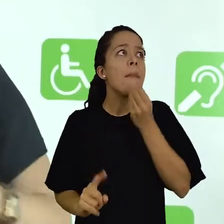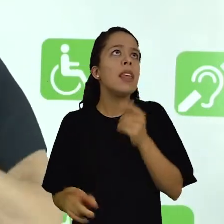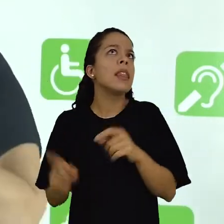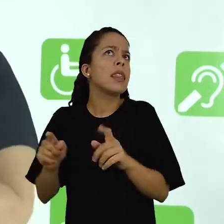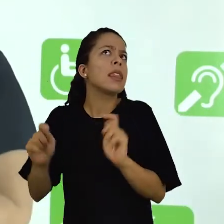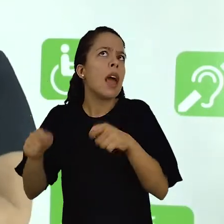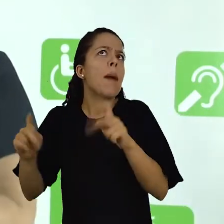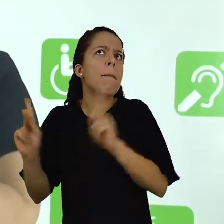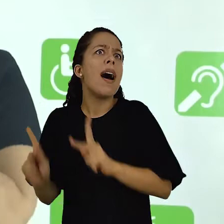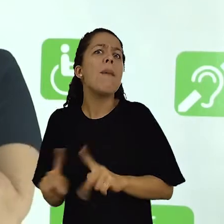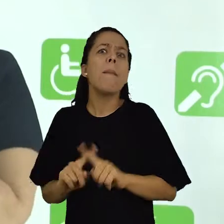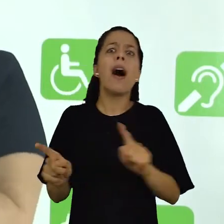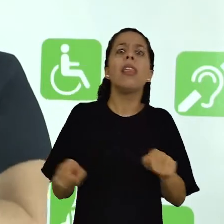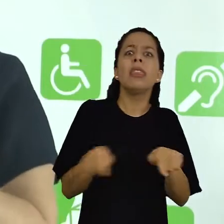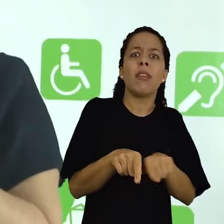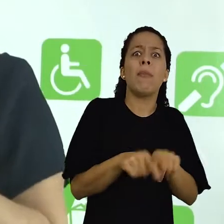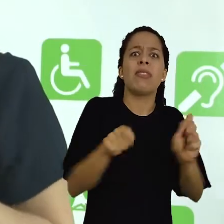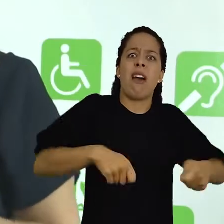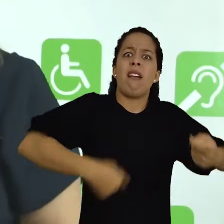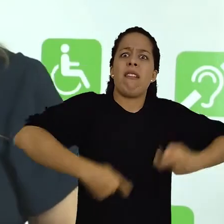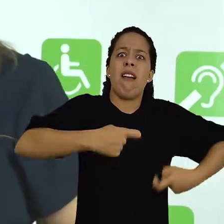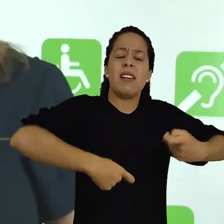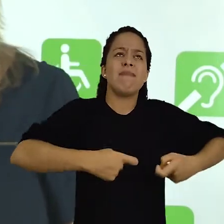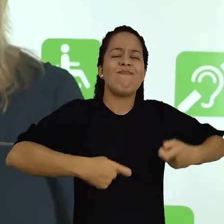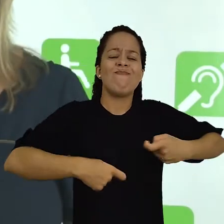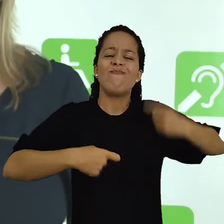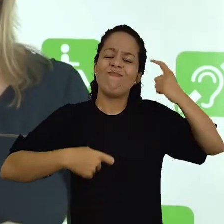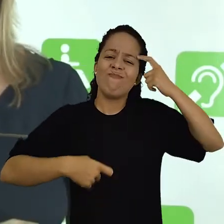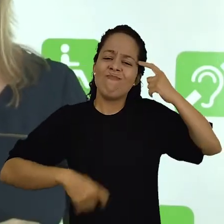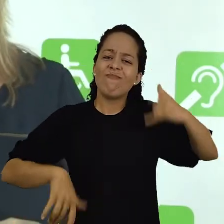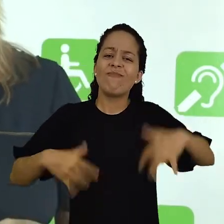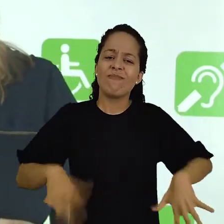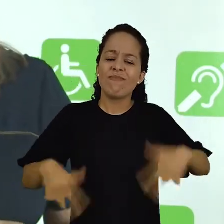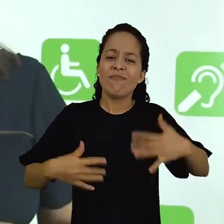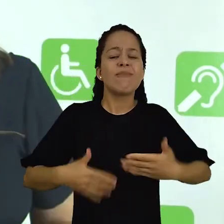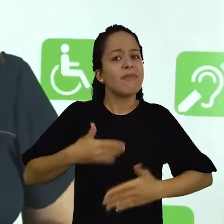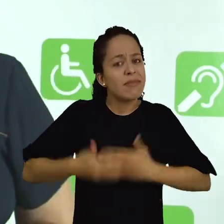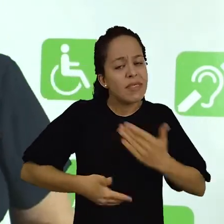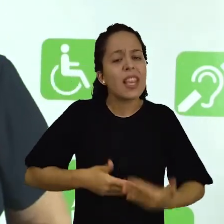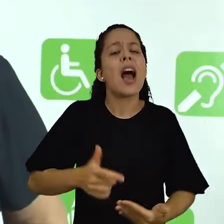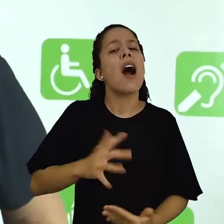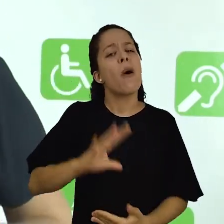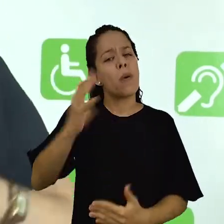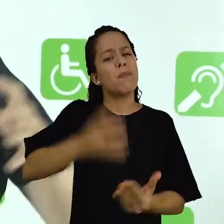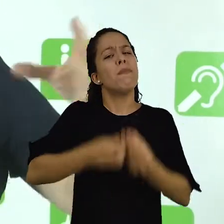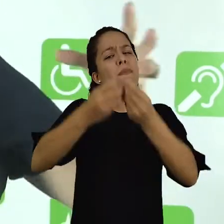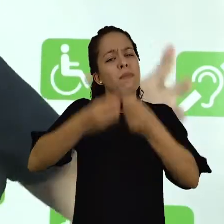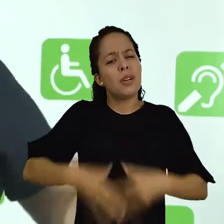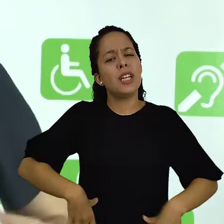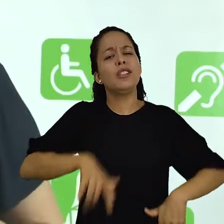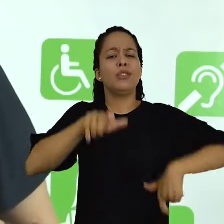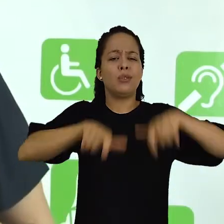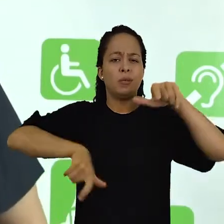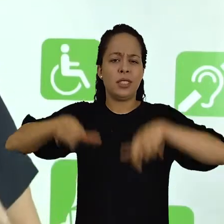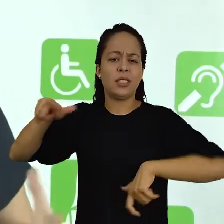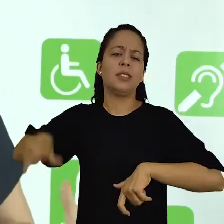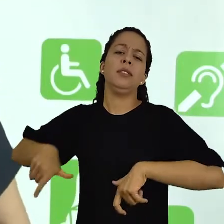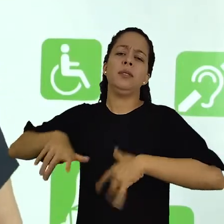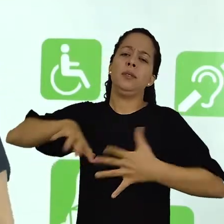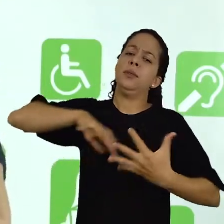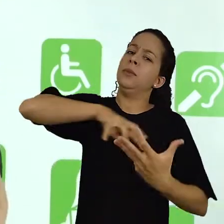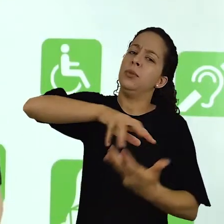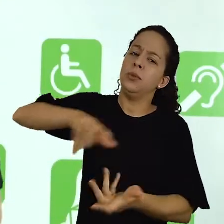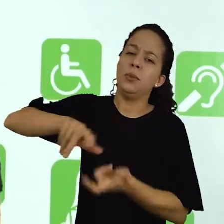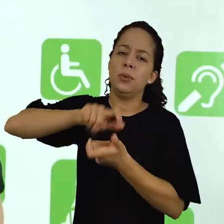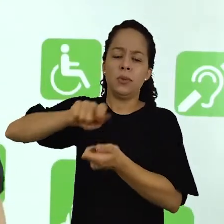utilizada em combate. Arma essa que foi utilizada em situações extremas que trouxeram